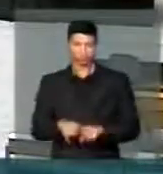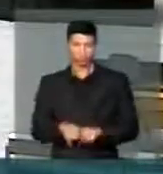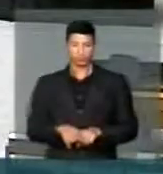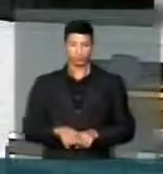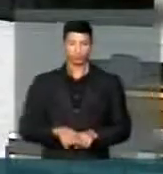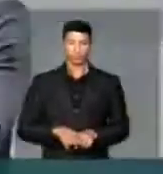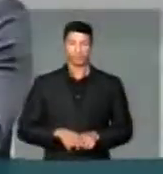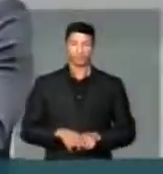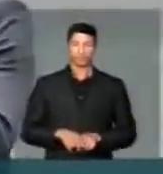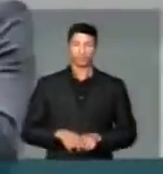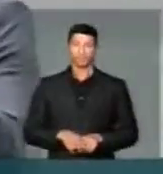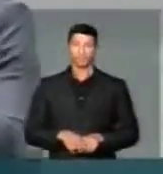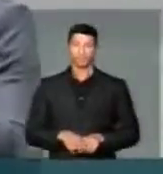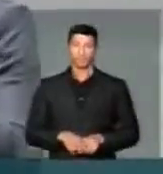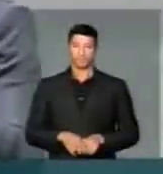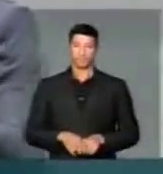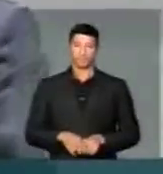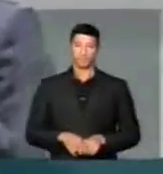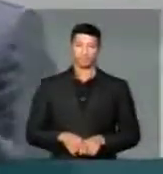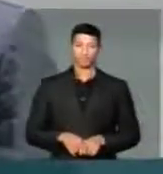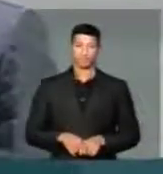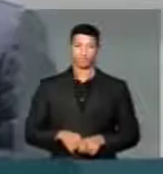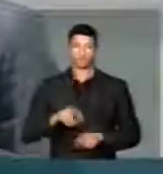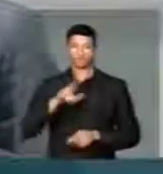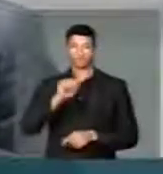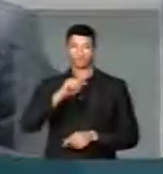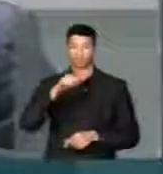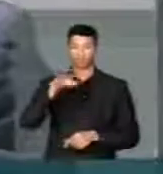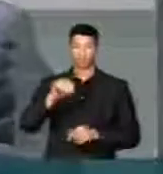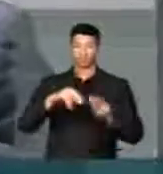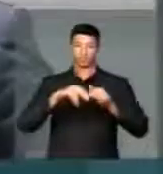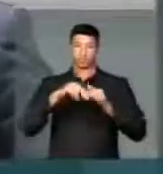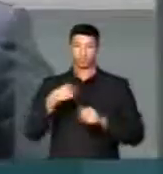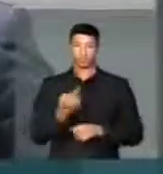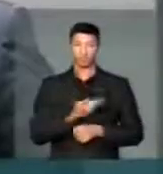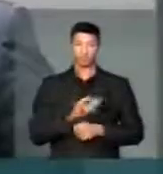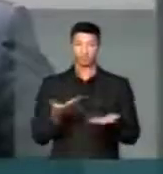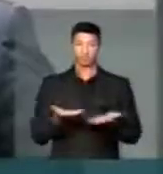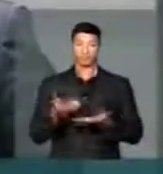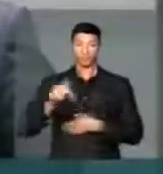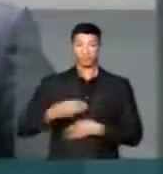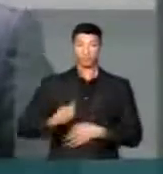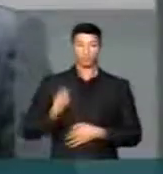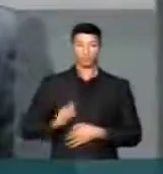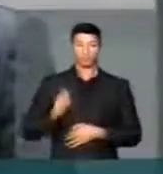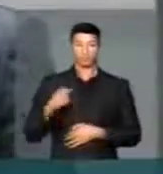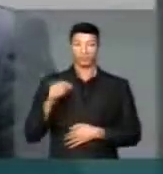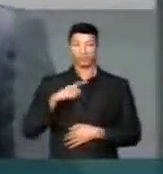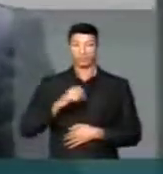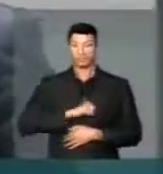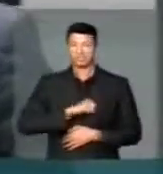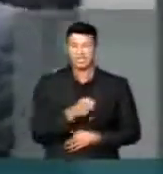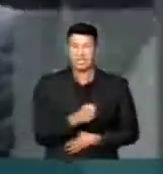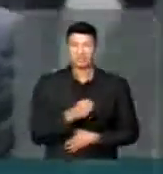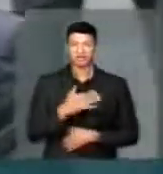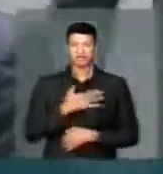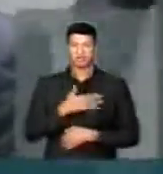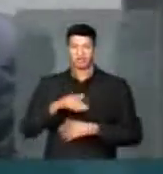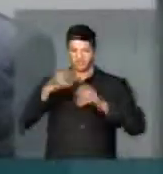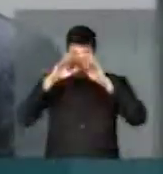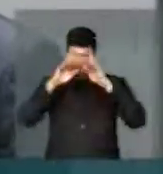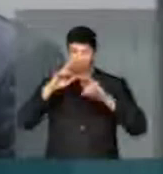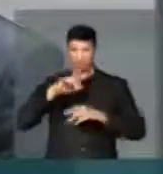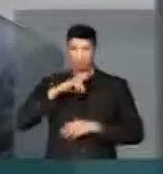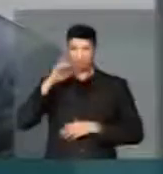essa razão pela qual nós estamos aqui. O que me indigna, deputado, com todo o